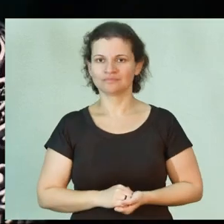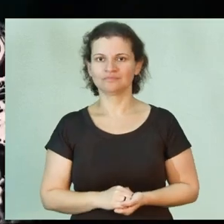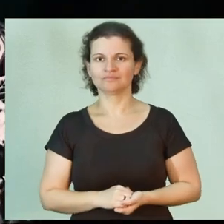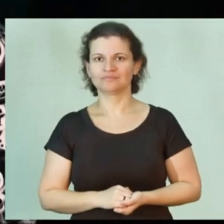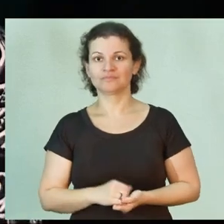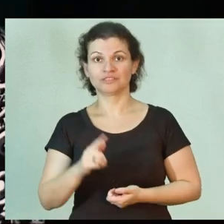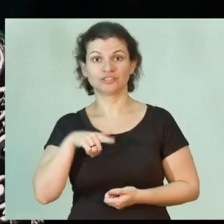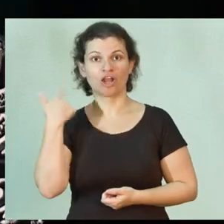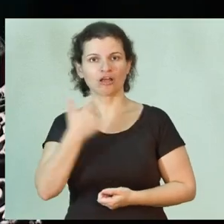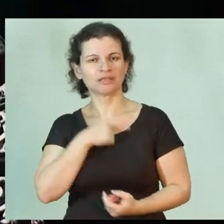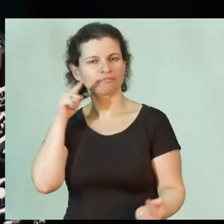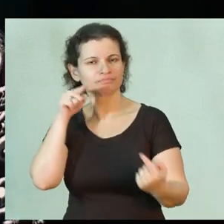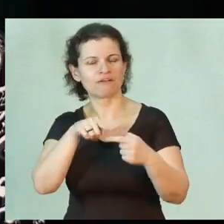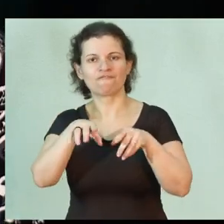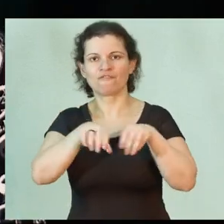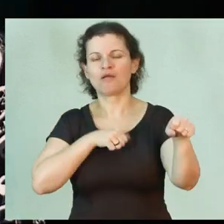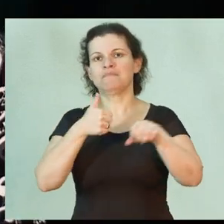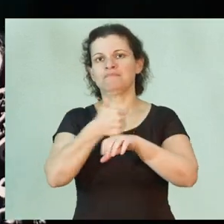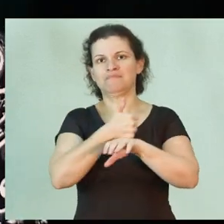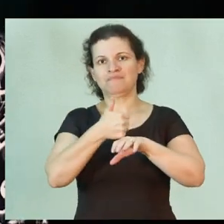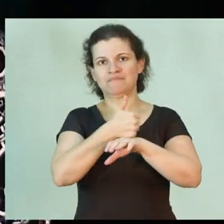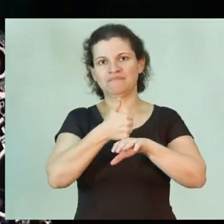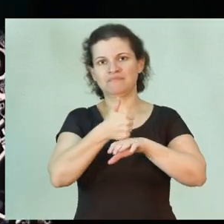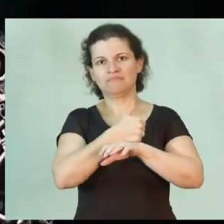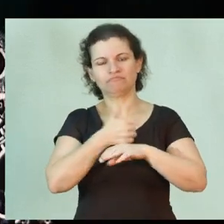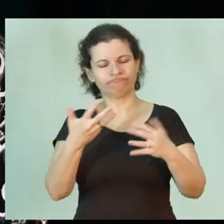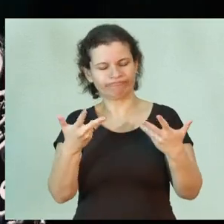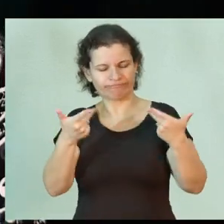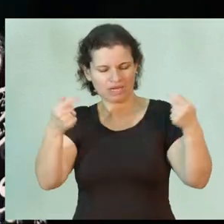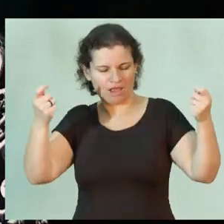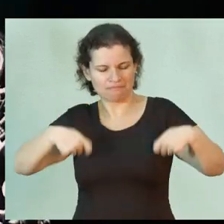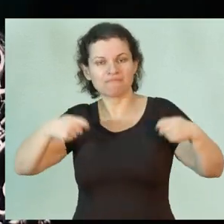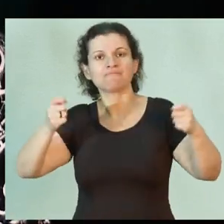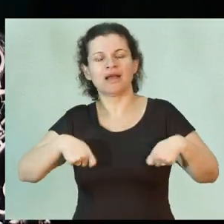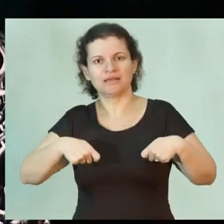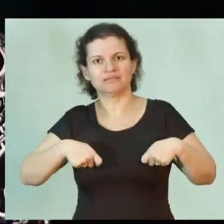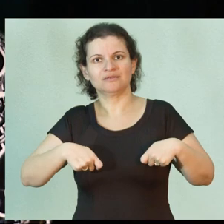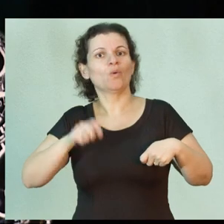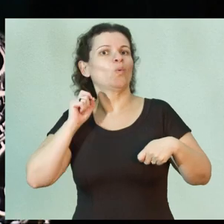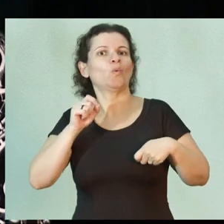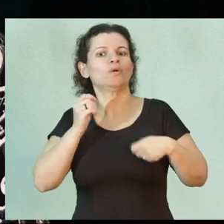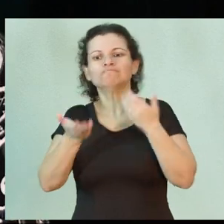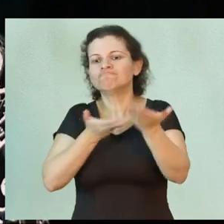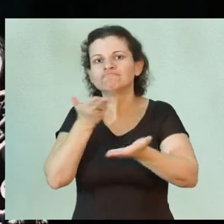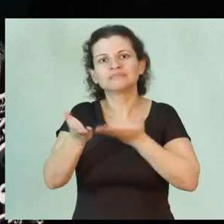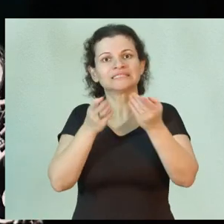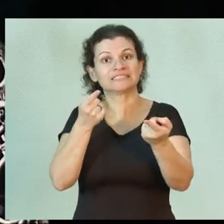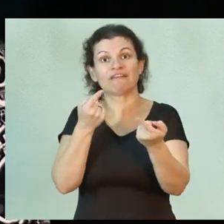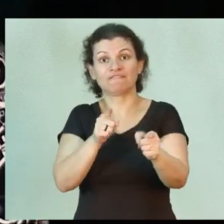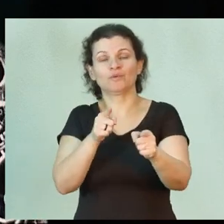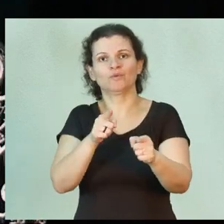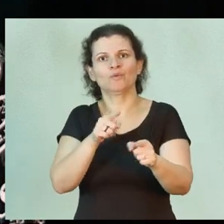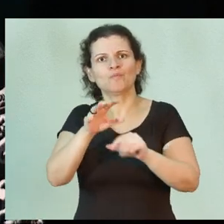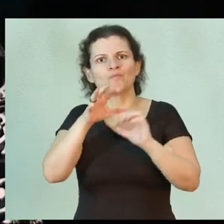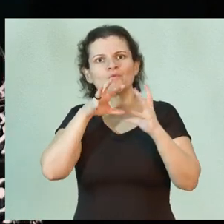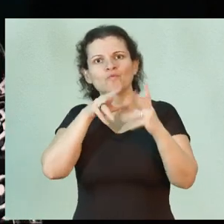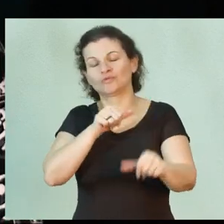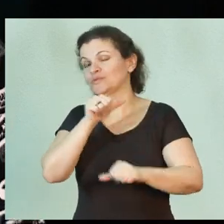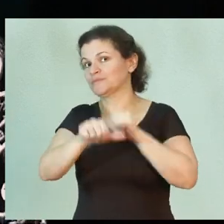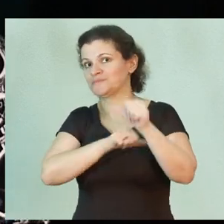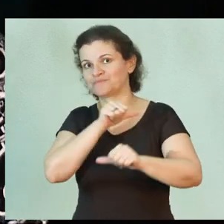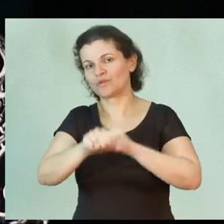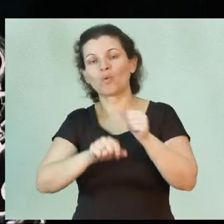A nossa missão é formar profissionais altamente capacitados para lidar com os desafios desse mundo em transformação.